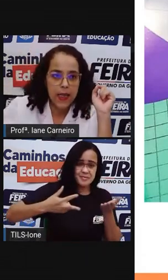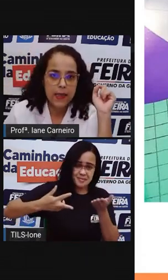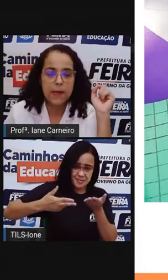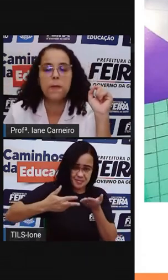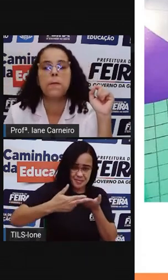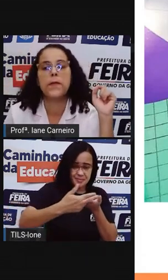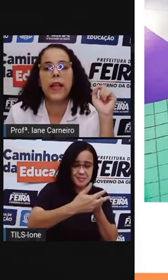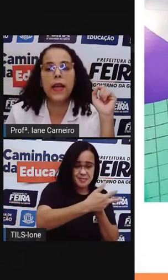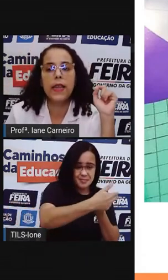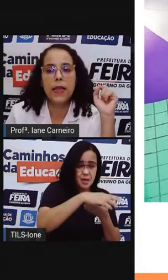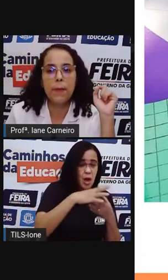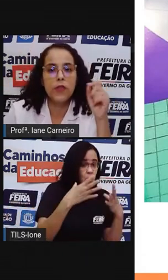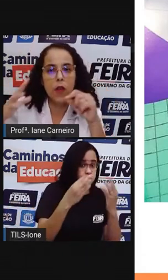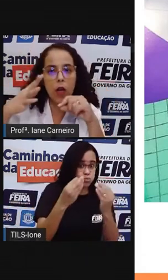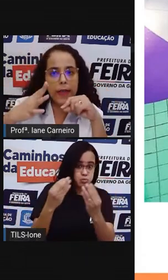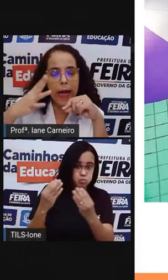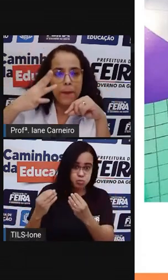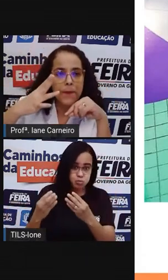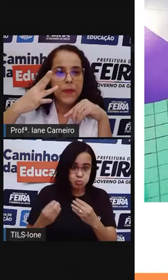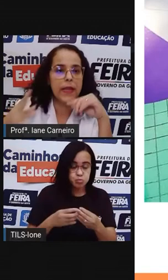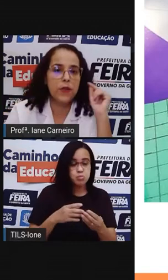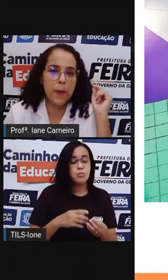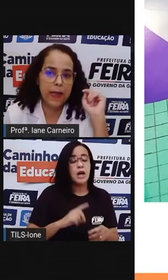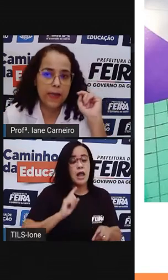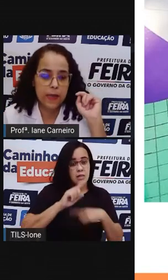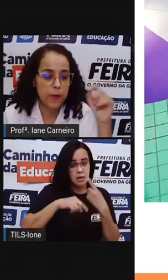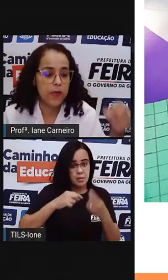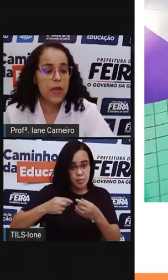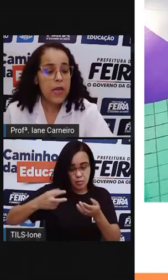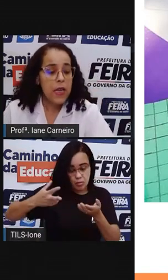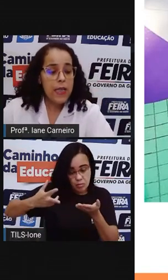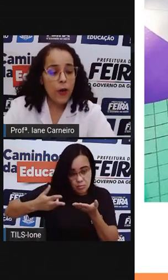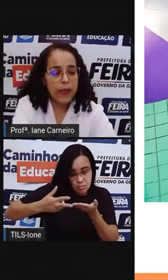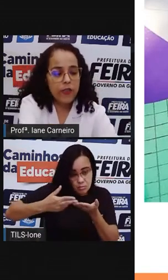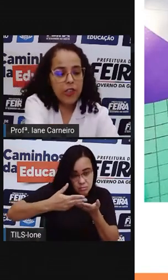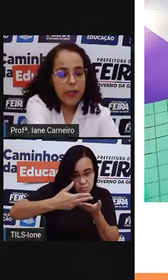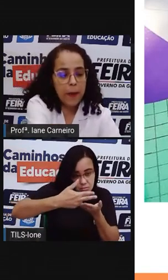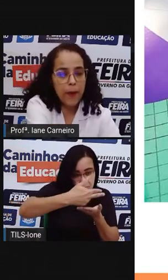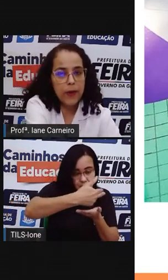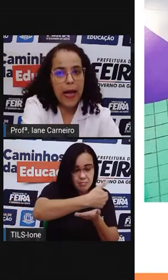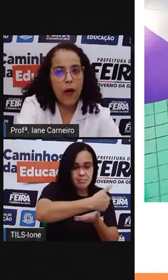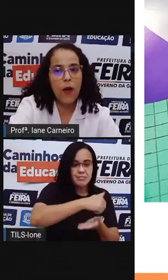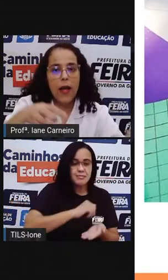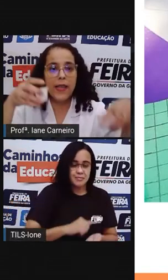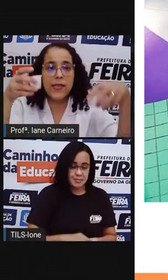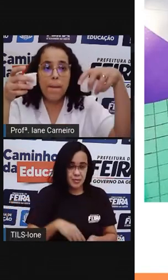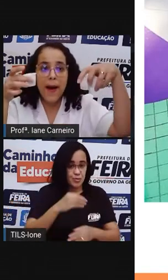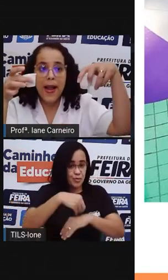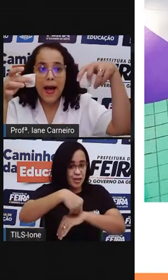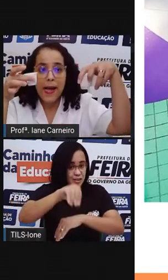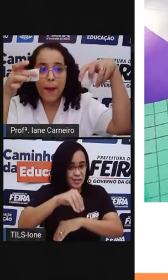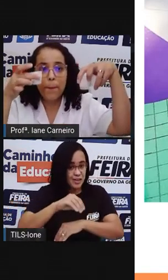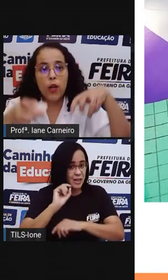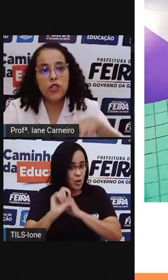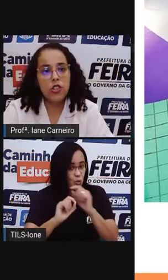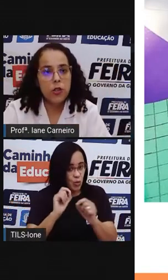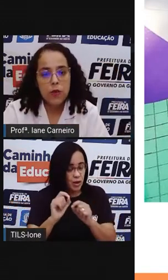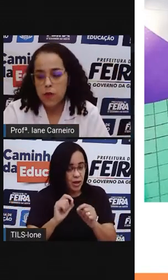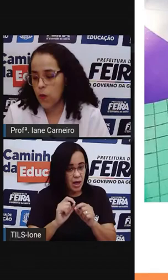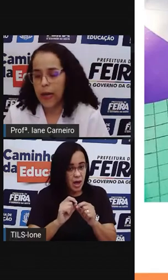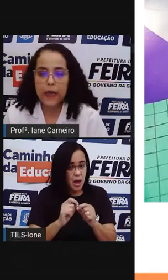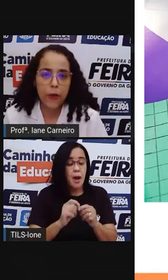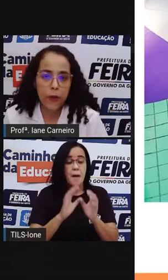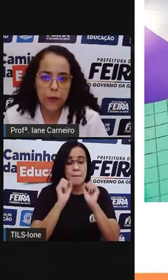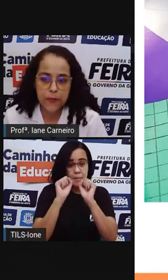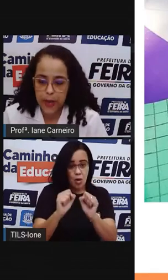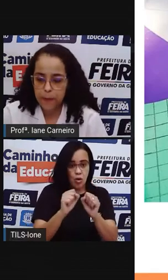linhas, né? E aí depois cortar os pedacinhos. E outra dica que a pró dá, ó, é separar potinhos